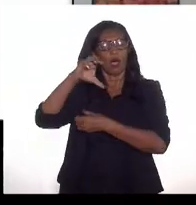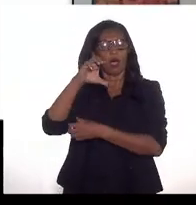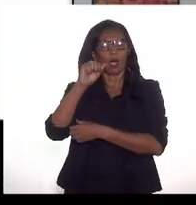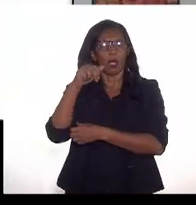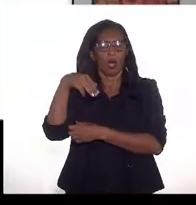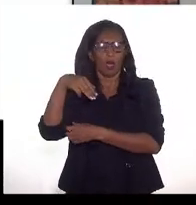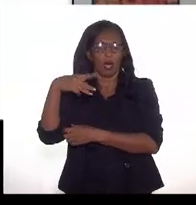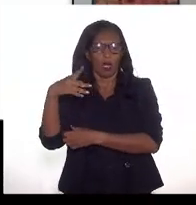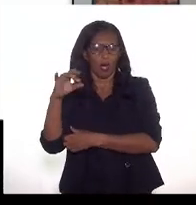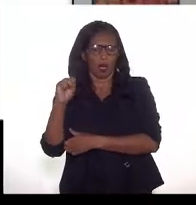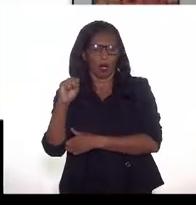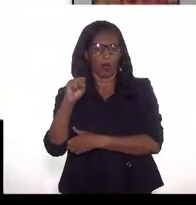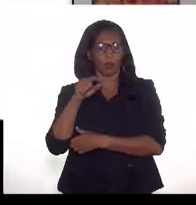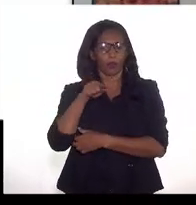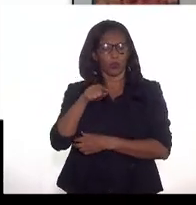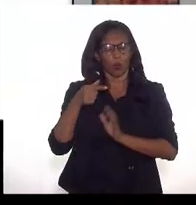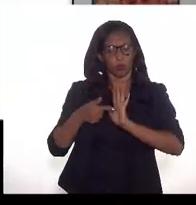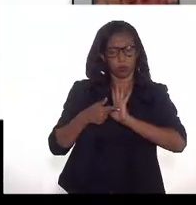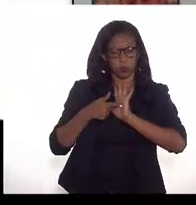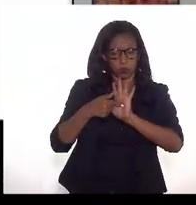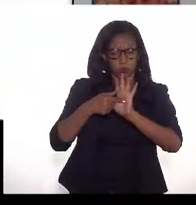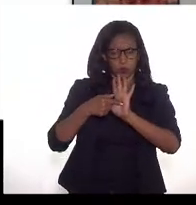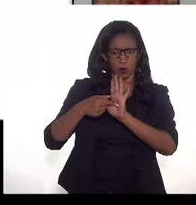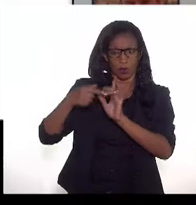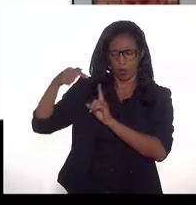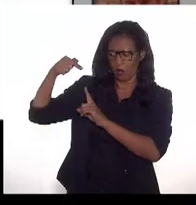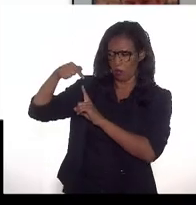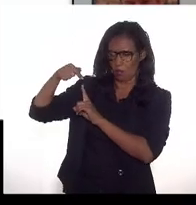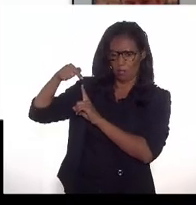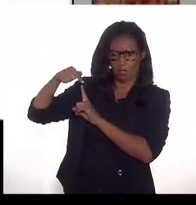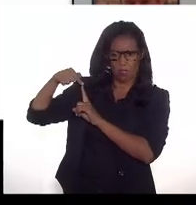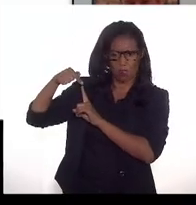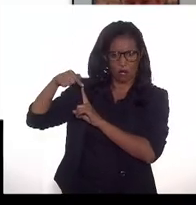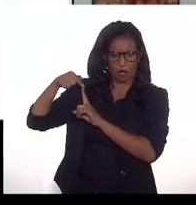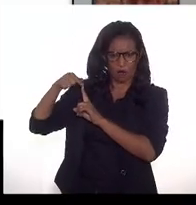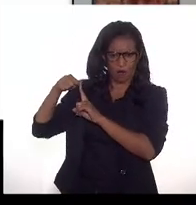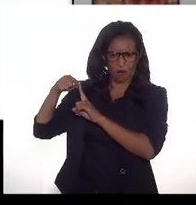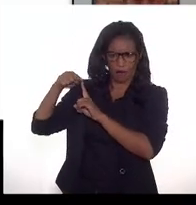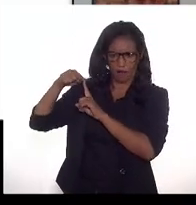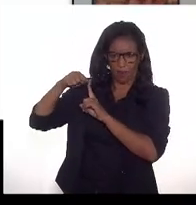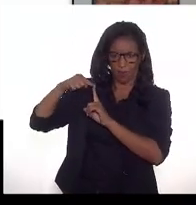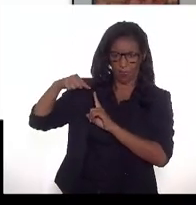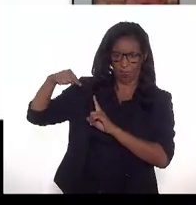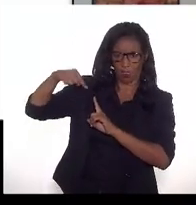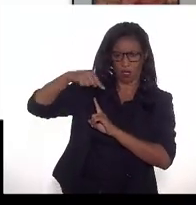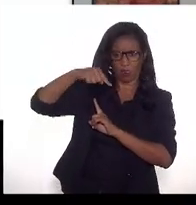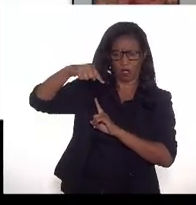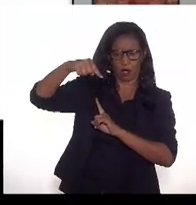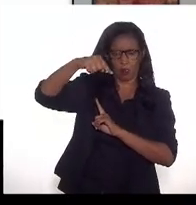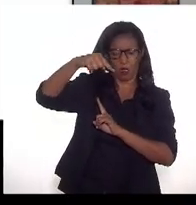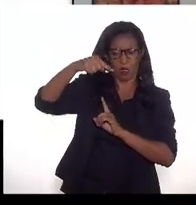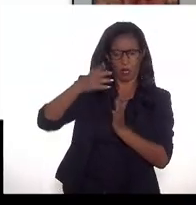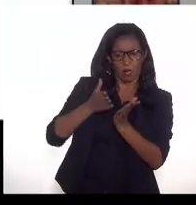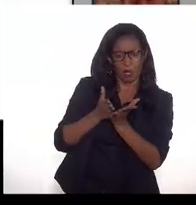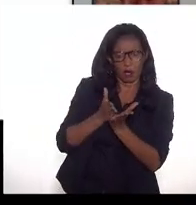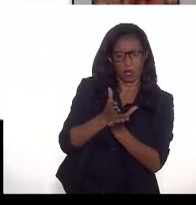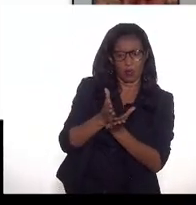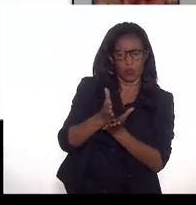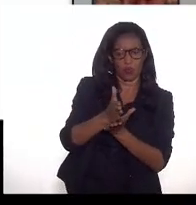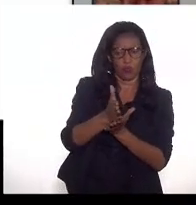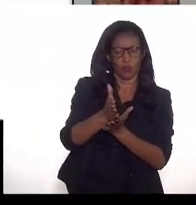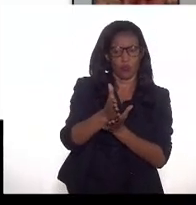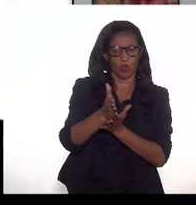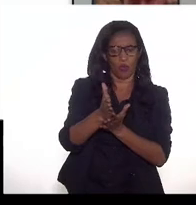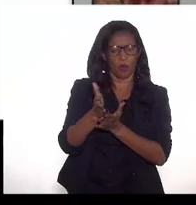trecho Tupi e Mexilhão, que ele sai do campo de Tupi até chegar no campo de Mexilhão e, a partir dali, se unem